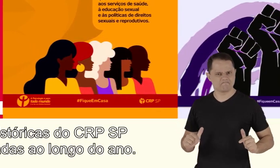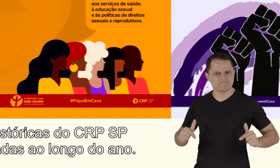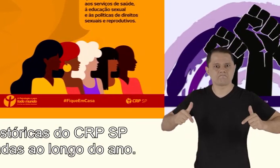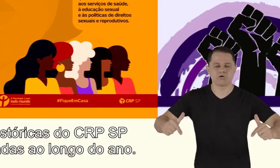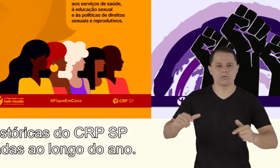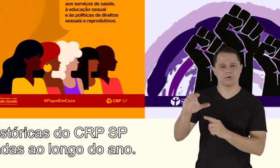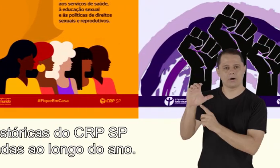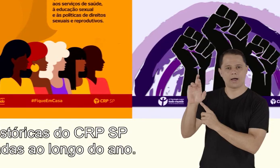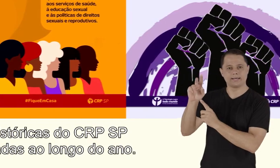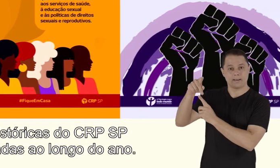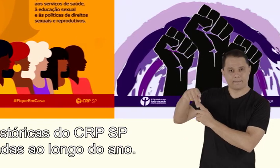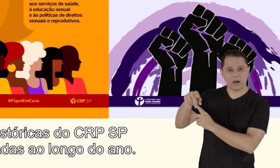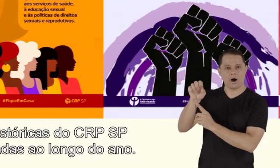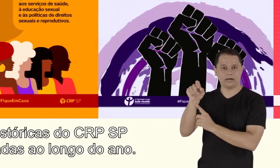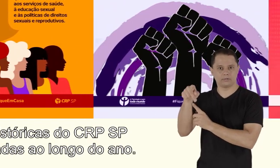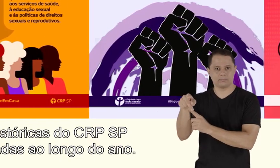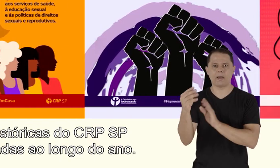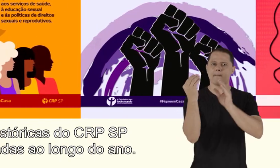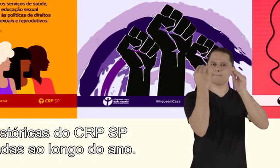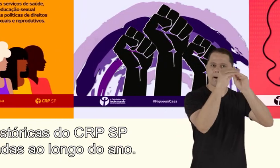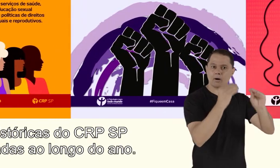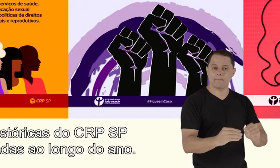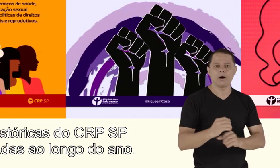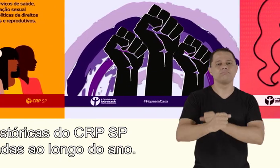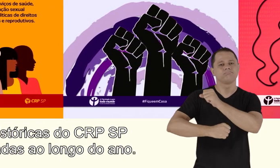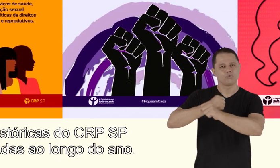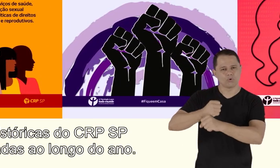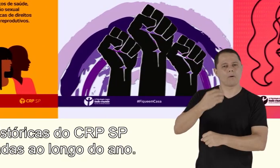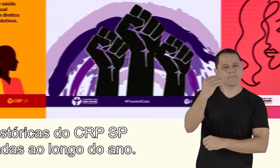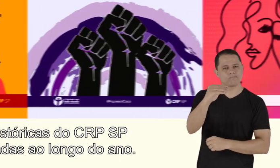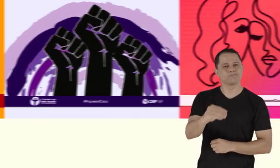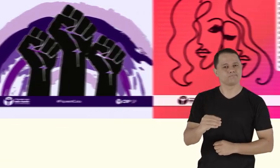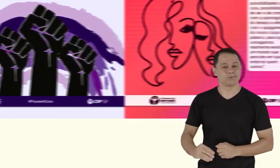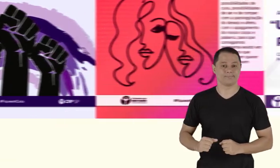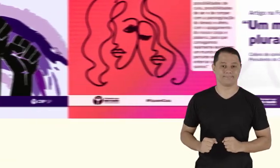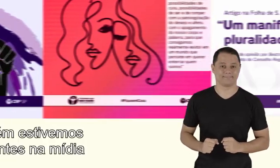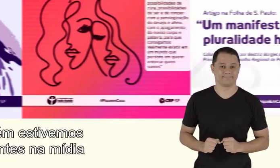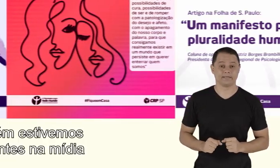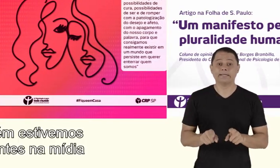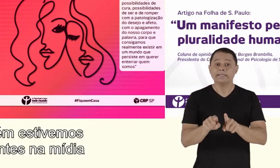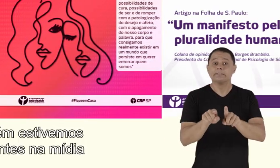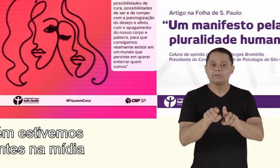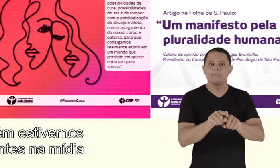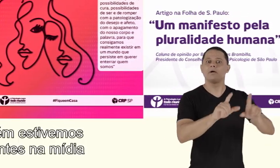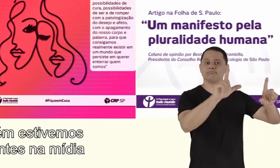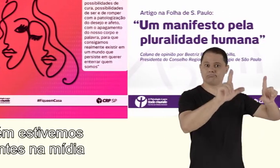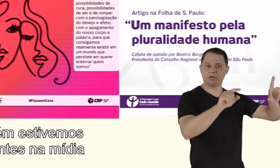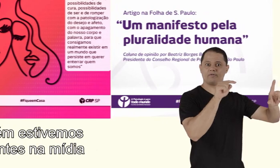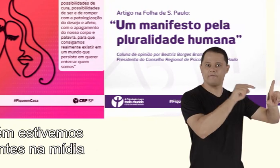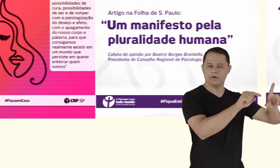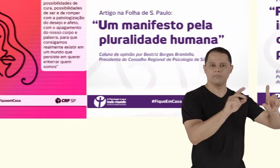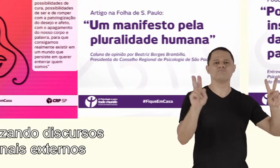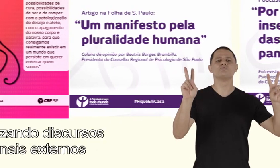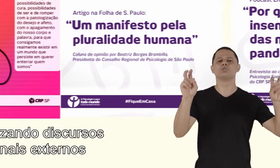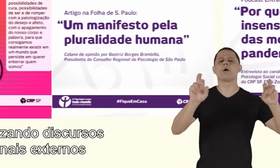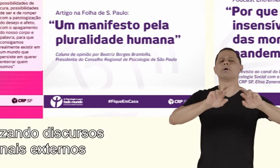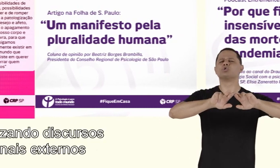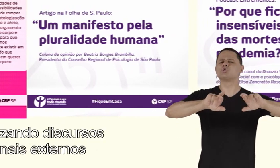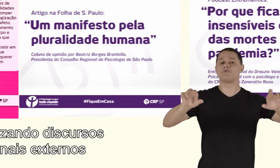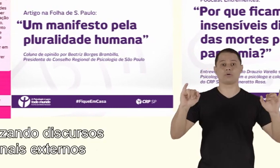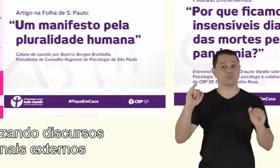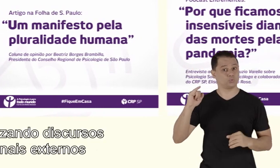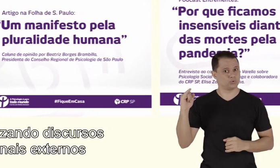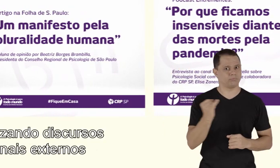históricas do CRPSP foram publicadas ao longo do ano. Também estivemos presentes na mídia, potencializando